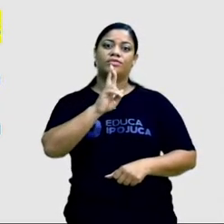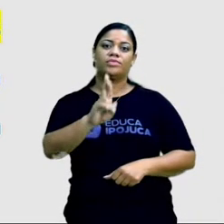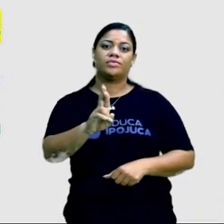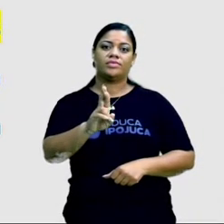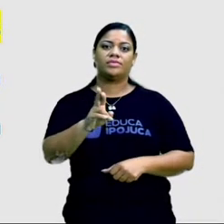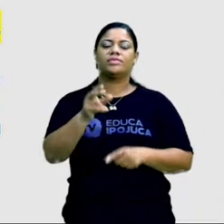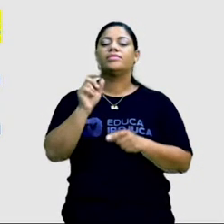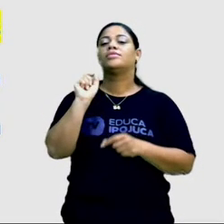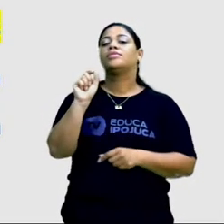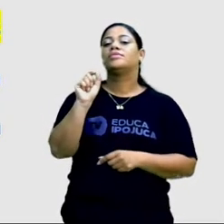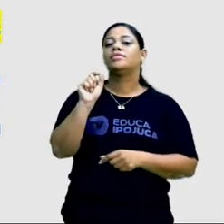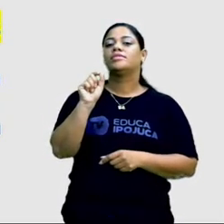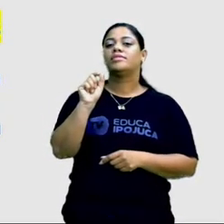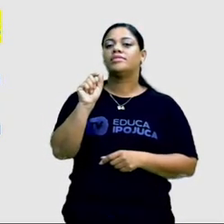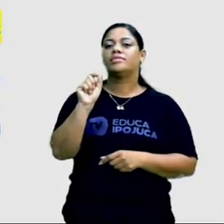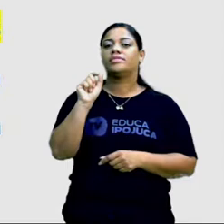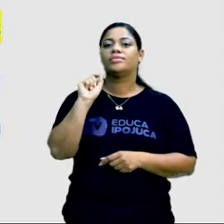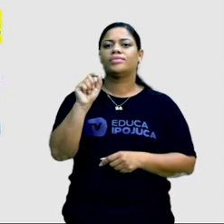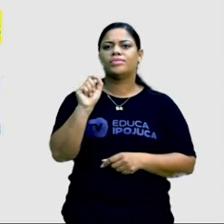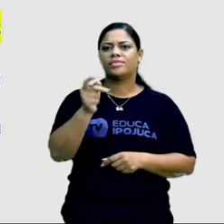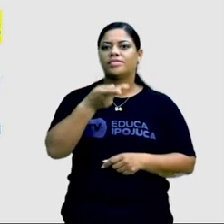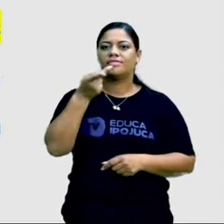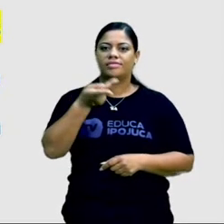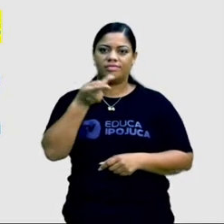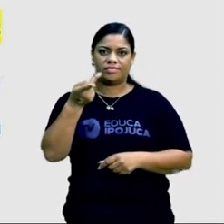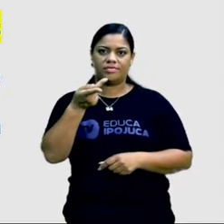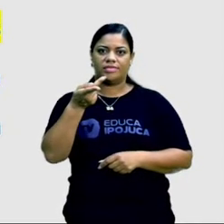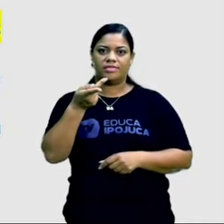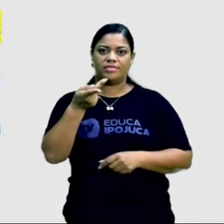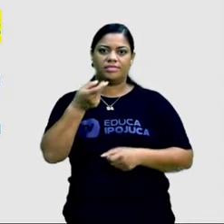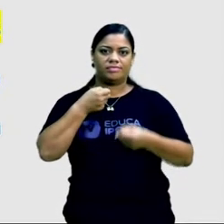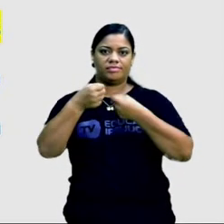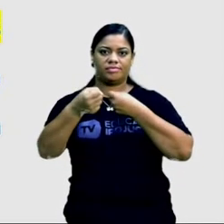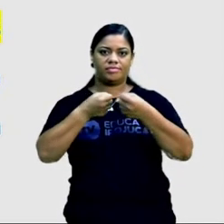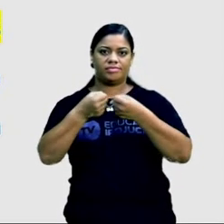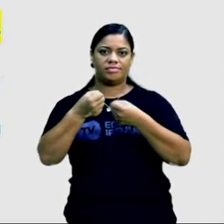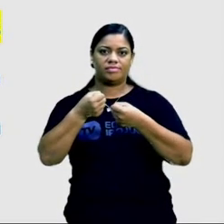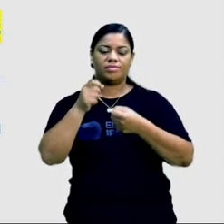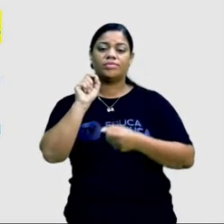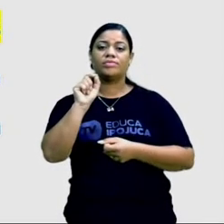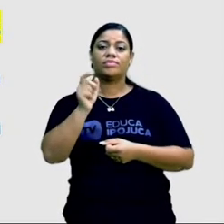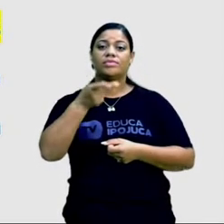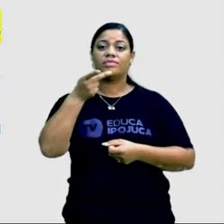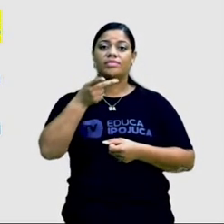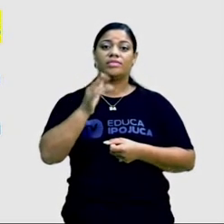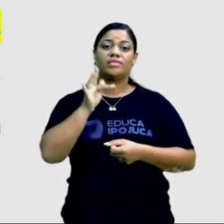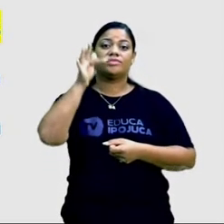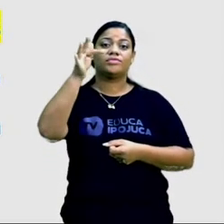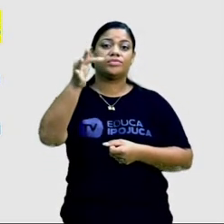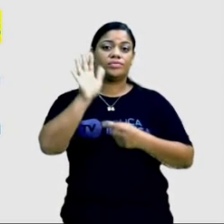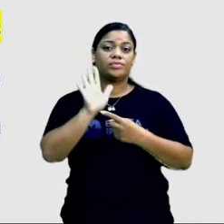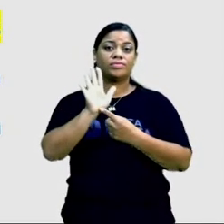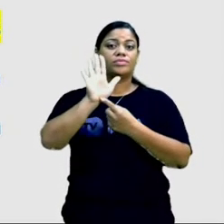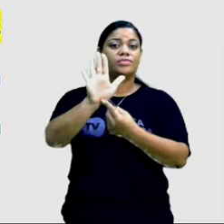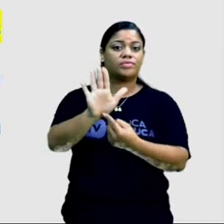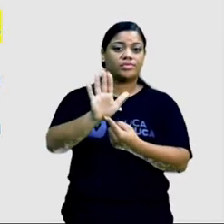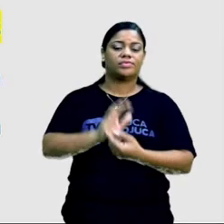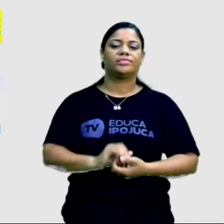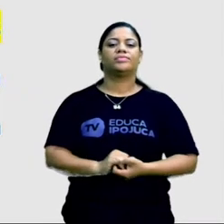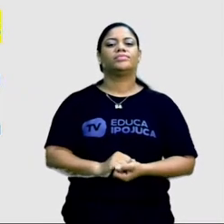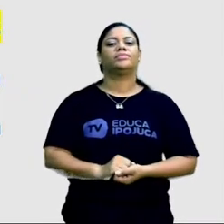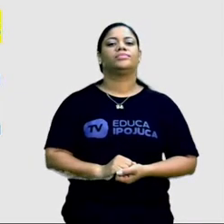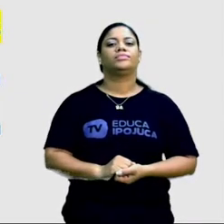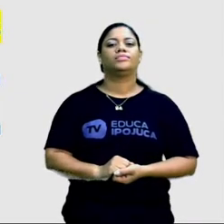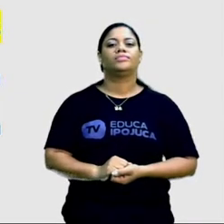pergunta o que? Sobre o que fala a reportagem, ou o que falará, o que mostrará a reportagem.